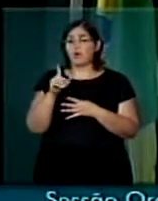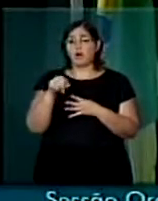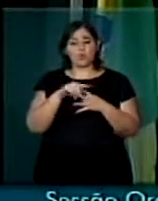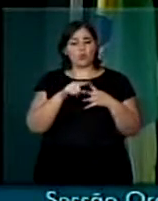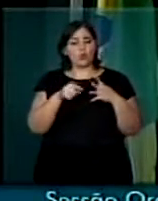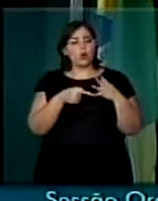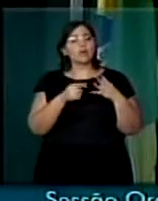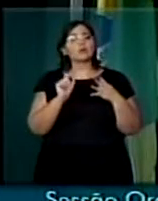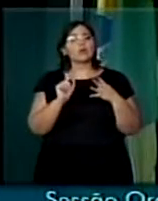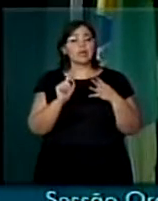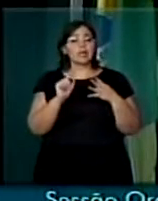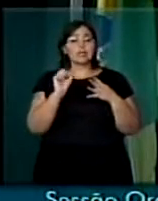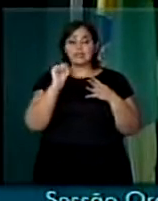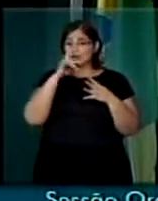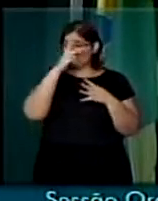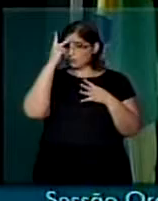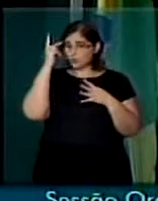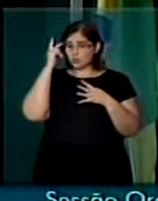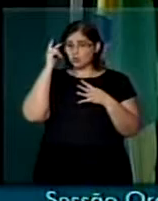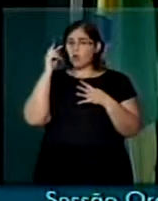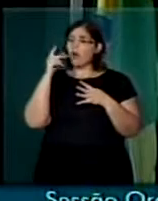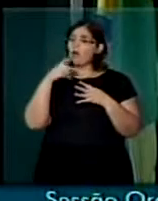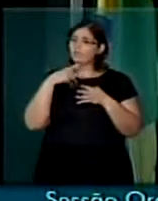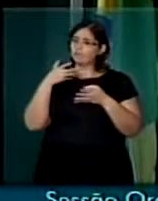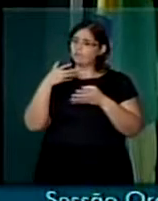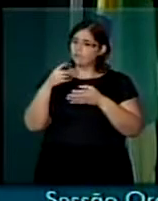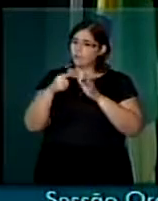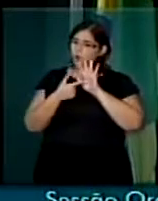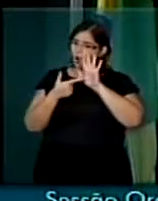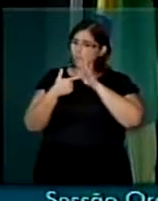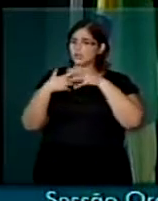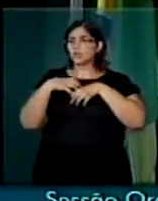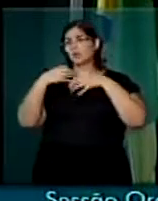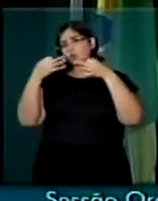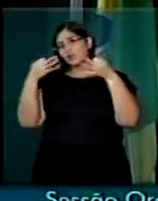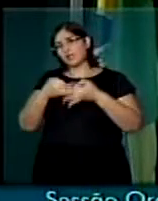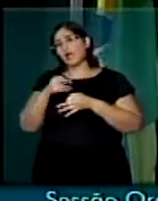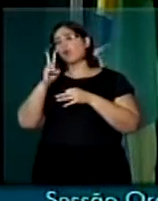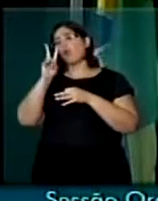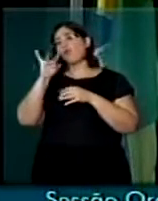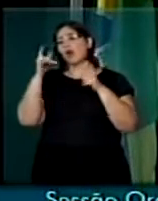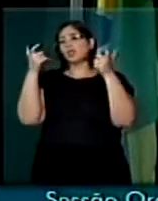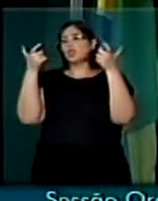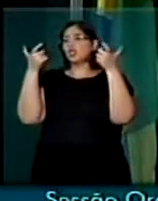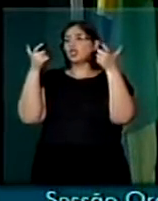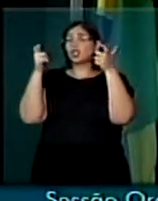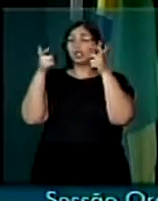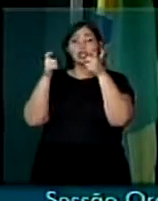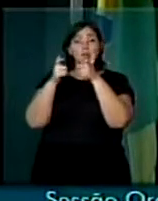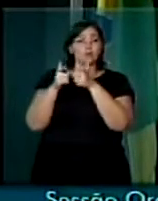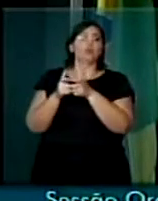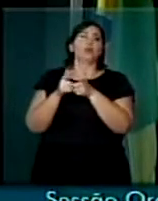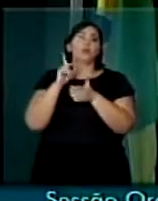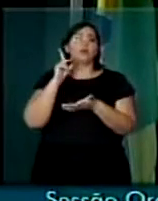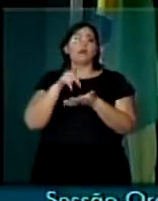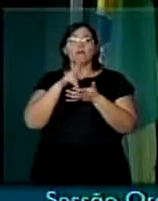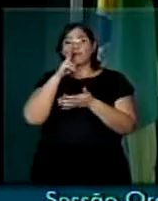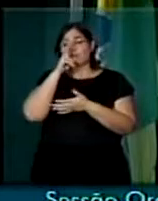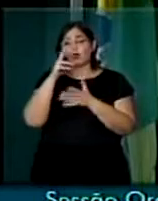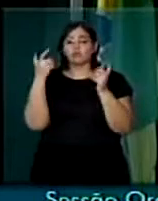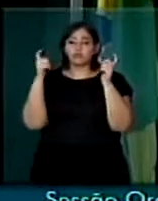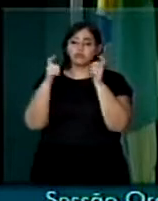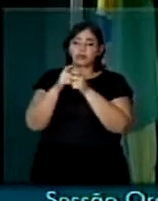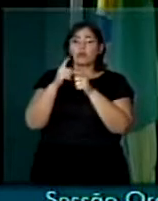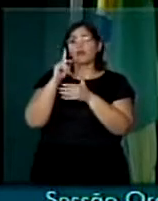tratados de maneira adequada, reduzirão de maneira substancial a realidade